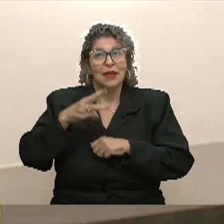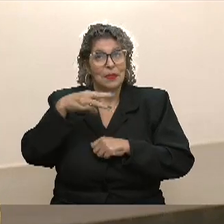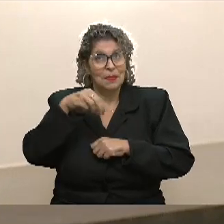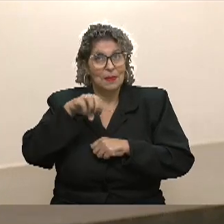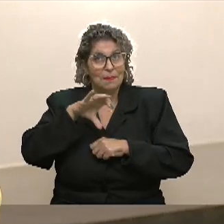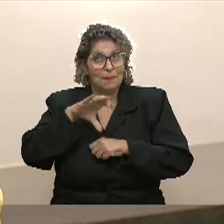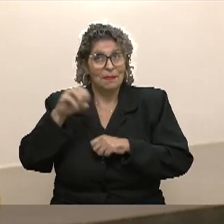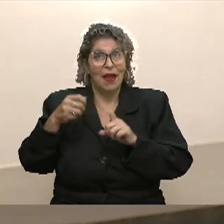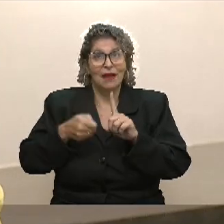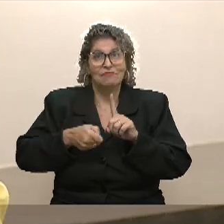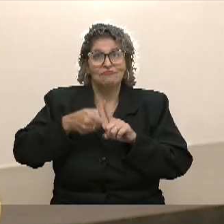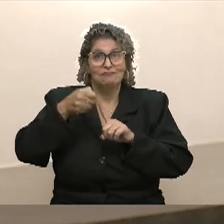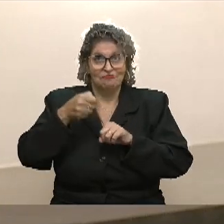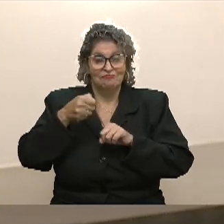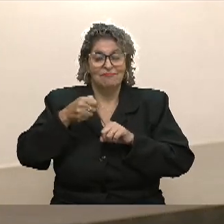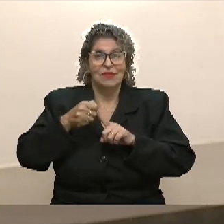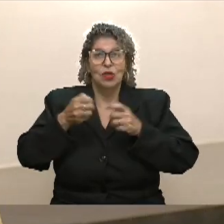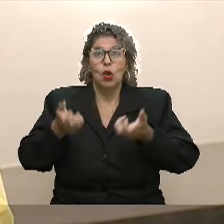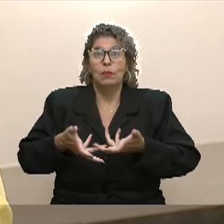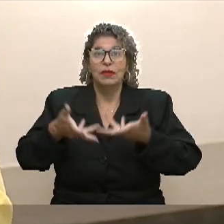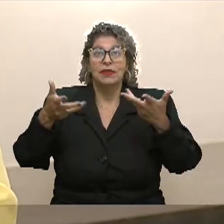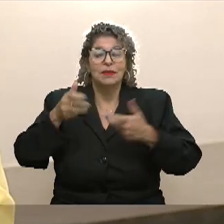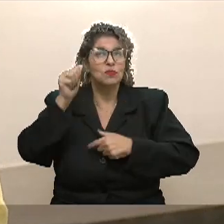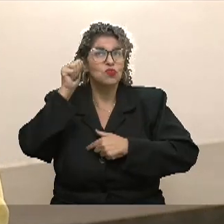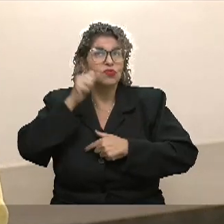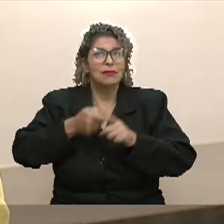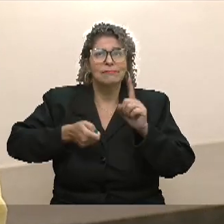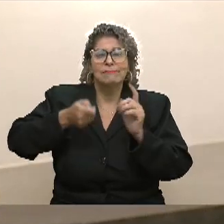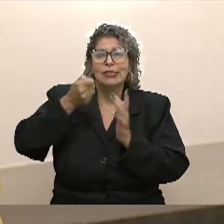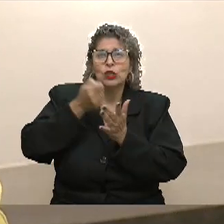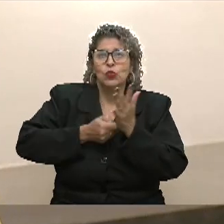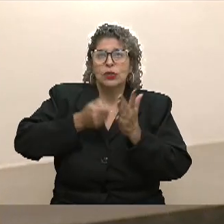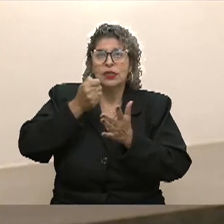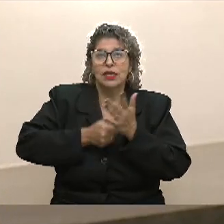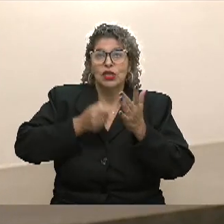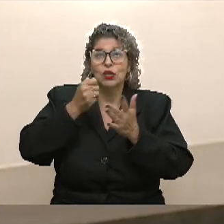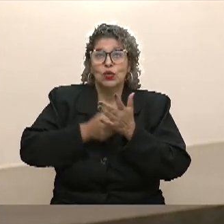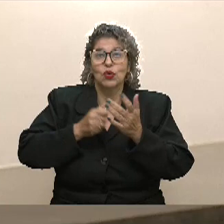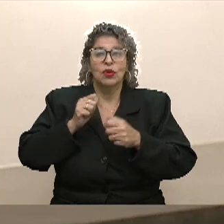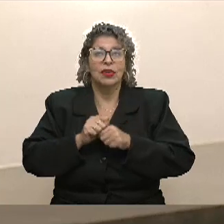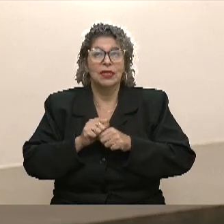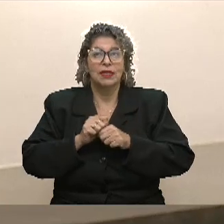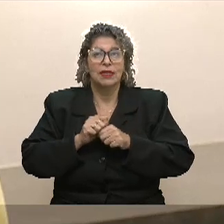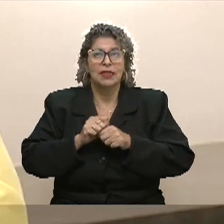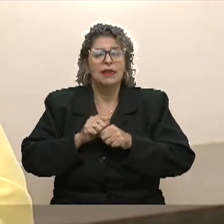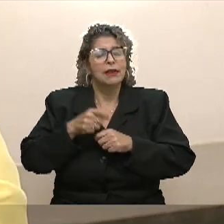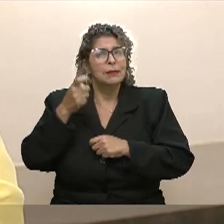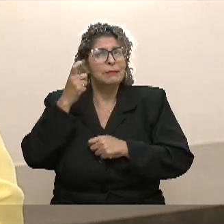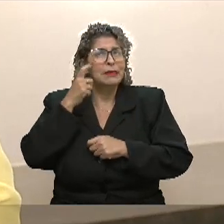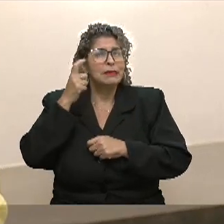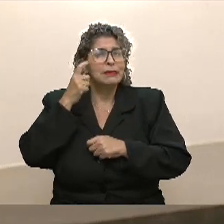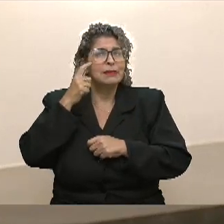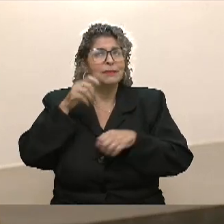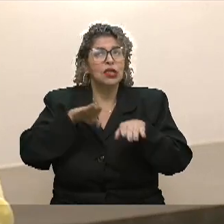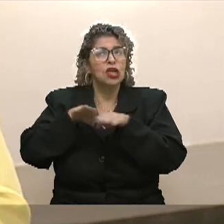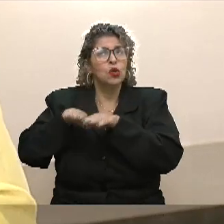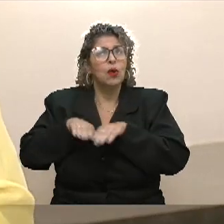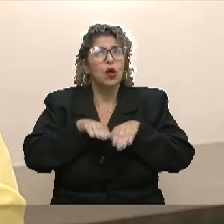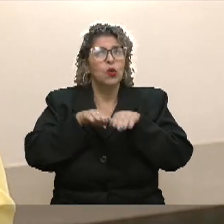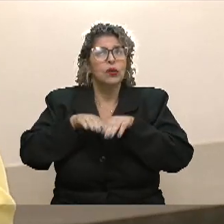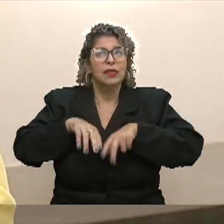mês que homenageamos mulheres, lutadoras e pioneiras, que refletimos sobre igualdade de gênero e